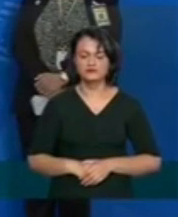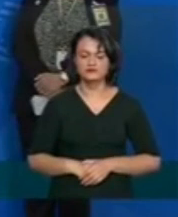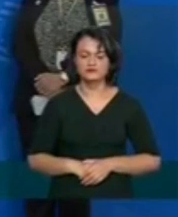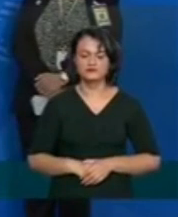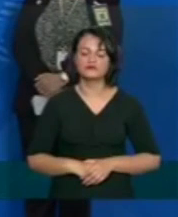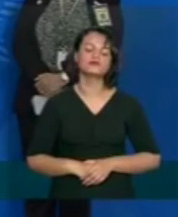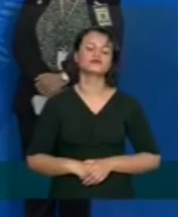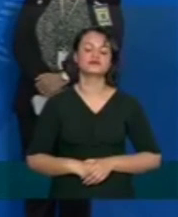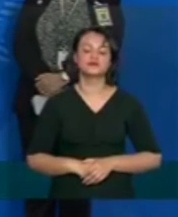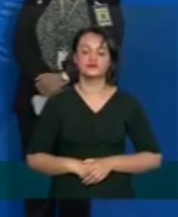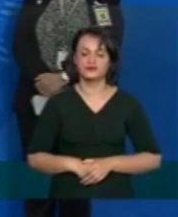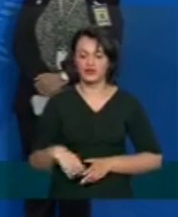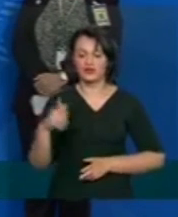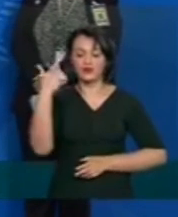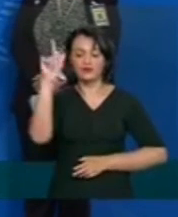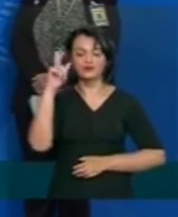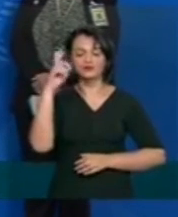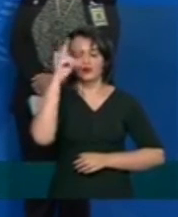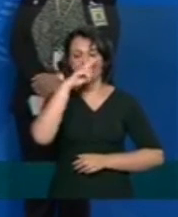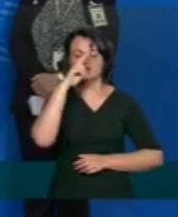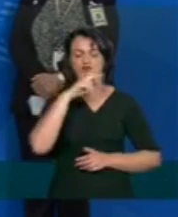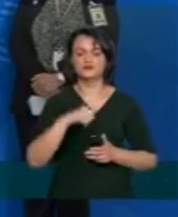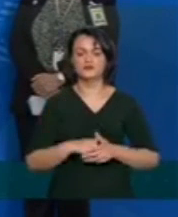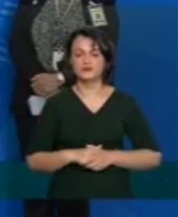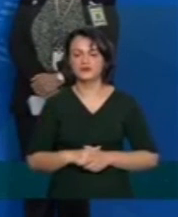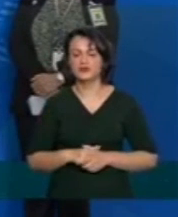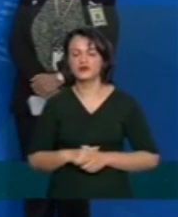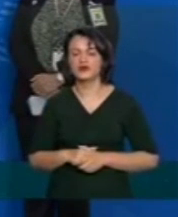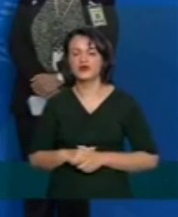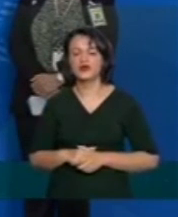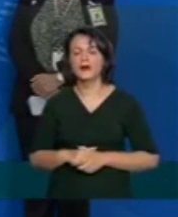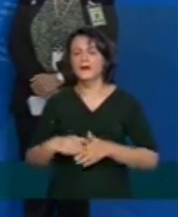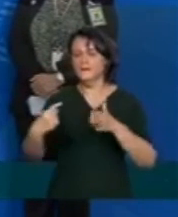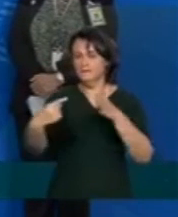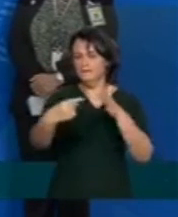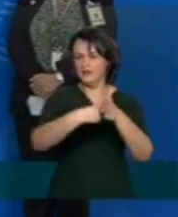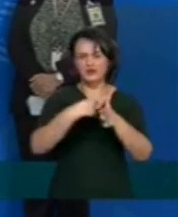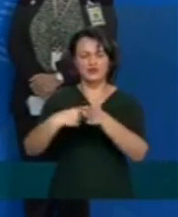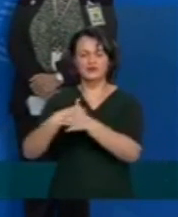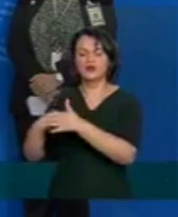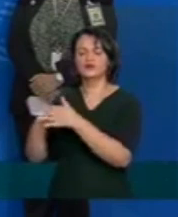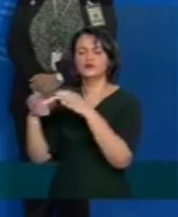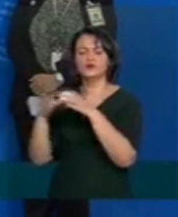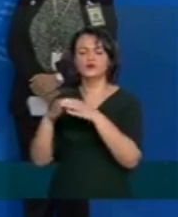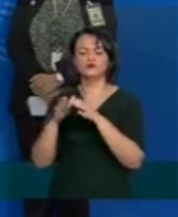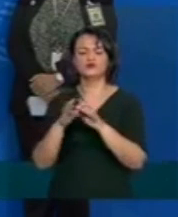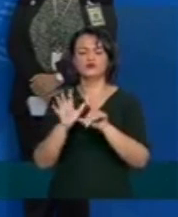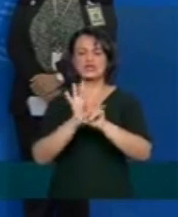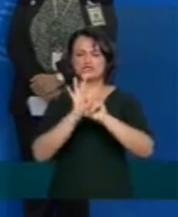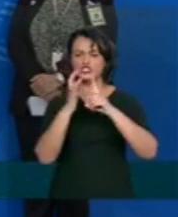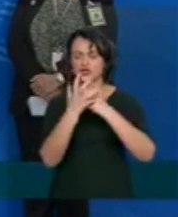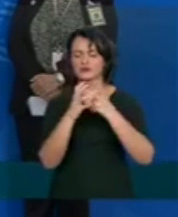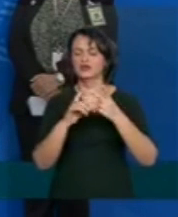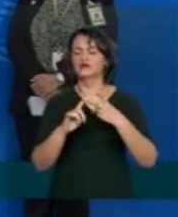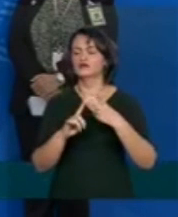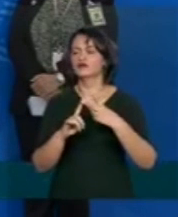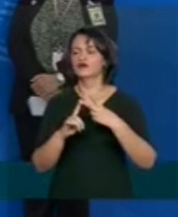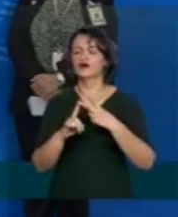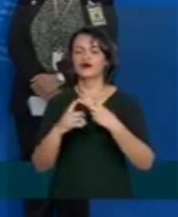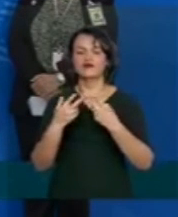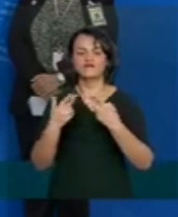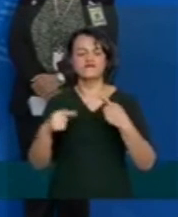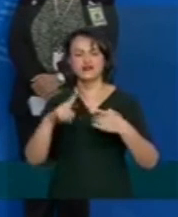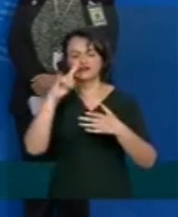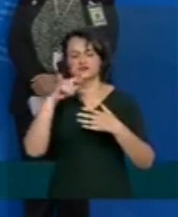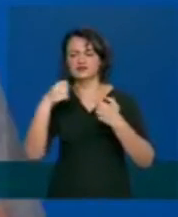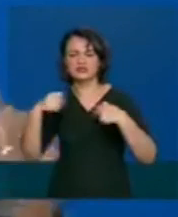só queria fazer um lembrete aqui para a gente tinha recebido muitas perguntas do nosso grupo sobre questão de isolamento das medidas que devem